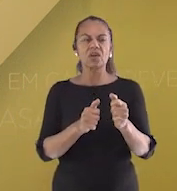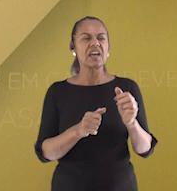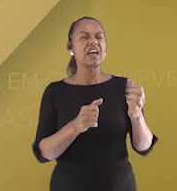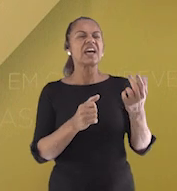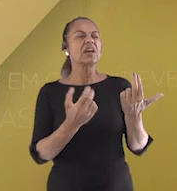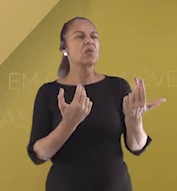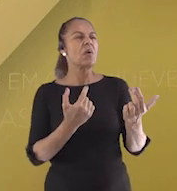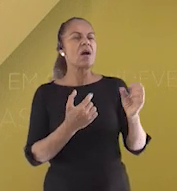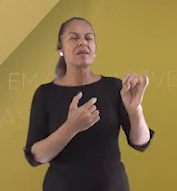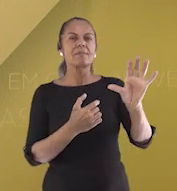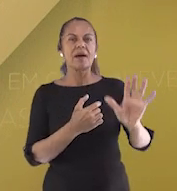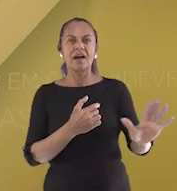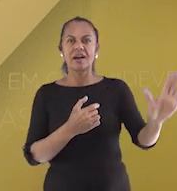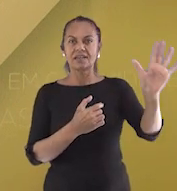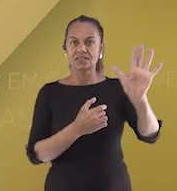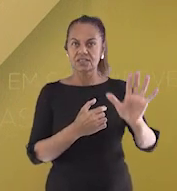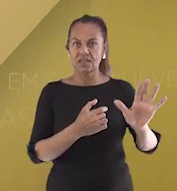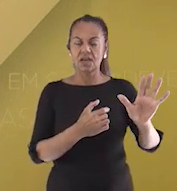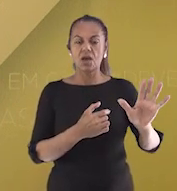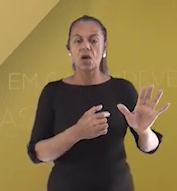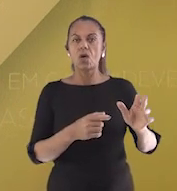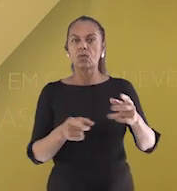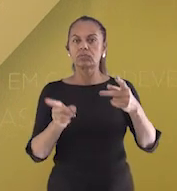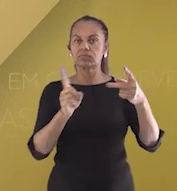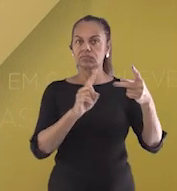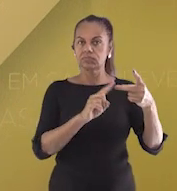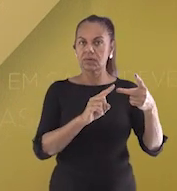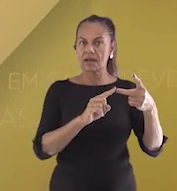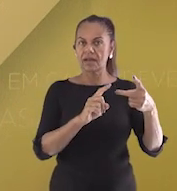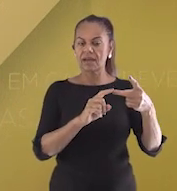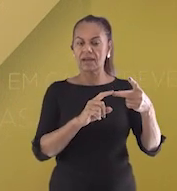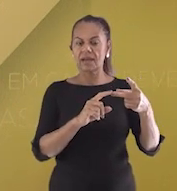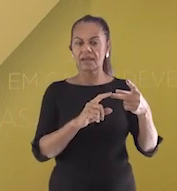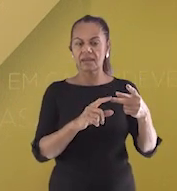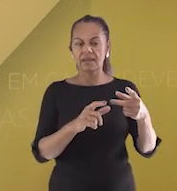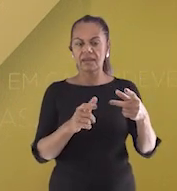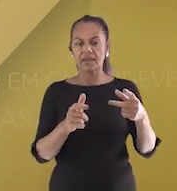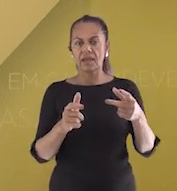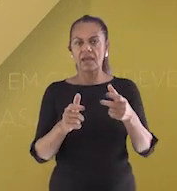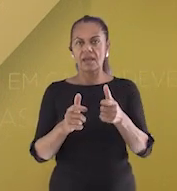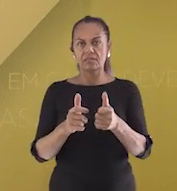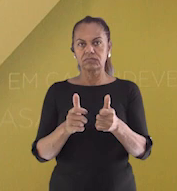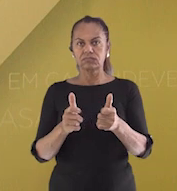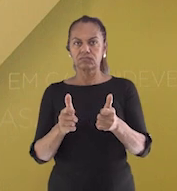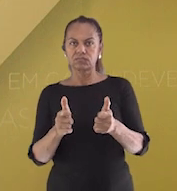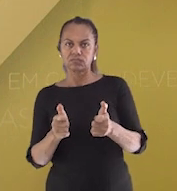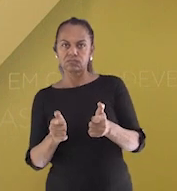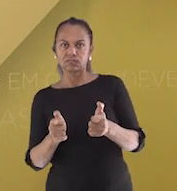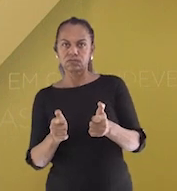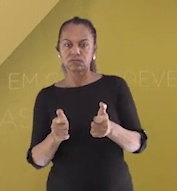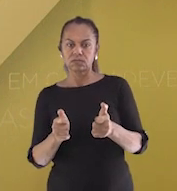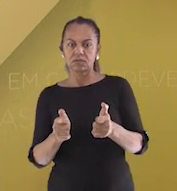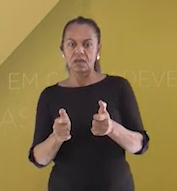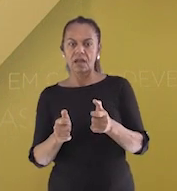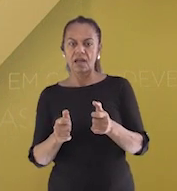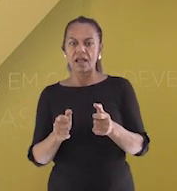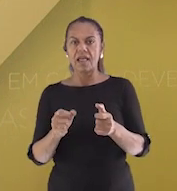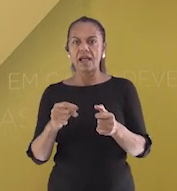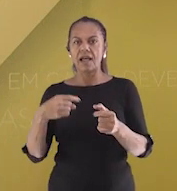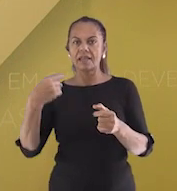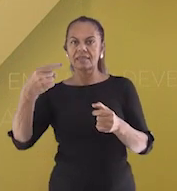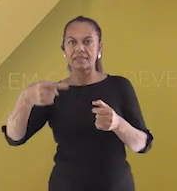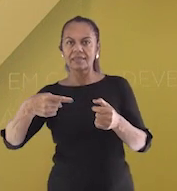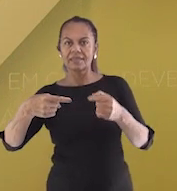aqui. Já o controle do Playstation ganhou mais quatro botões. Aqui no meio, dois e também